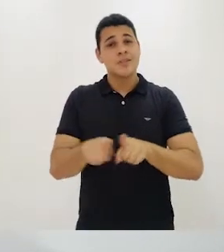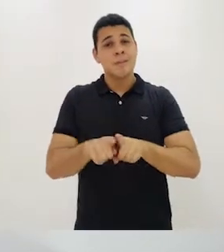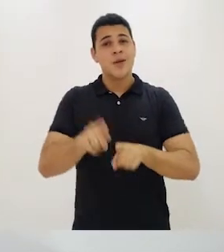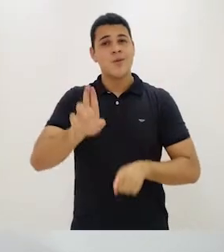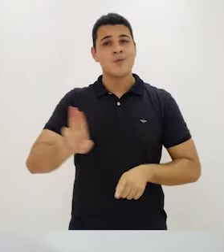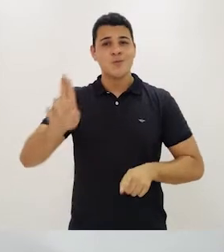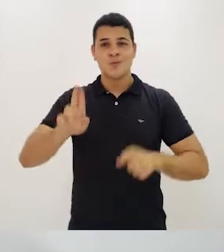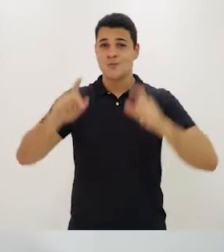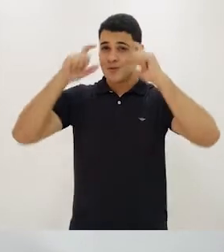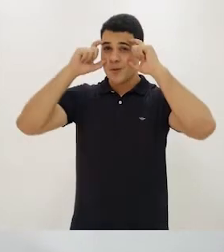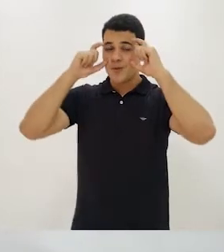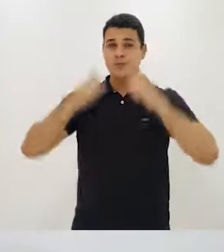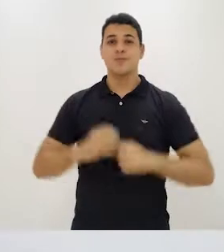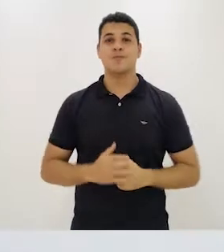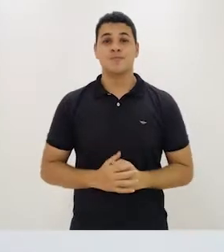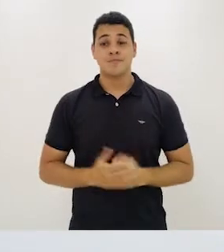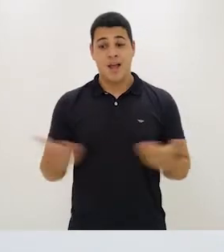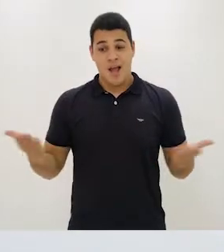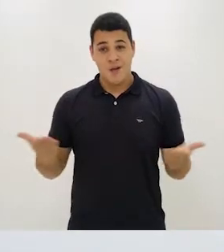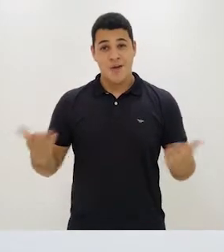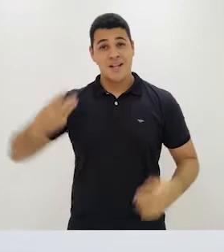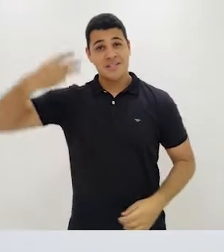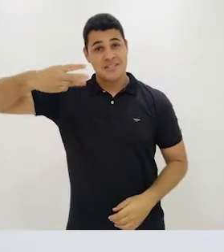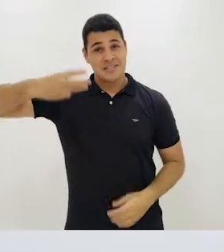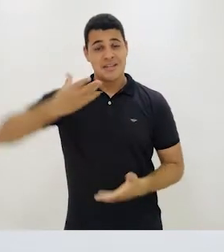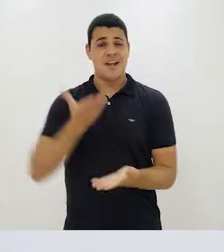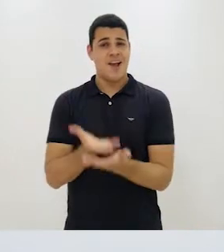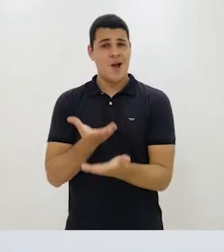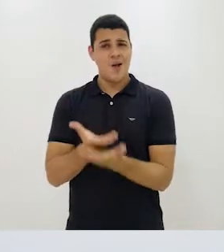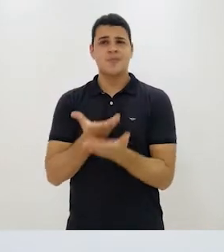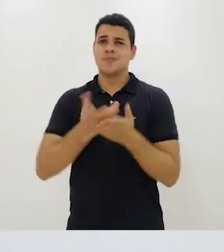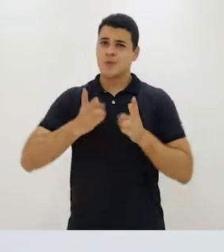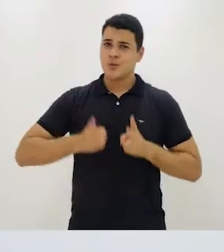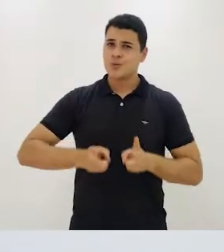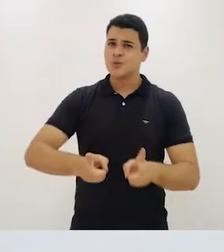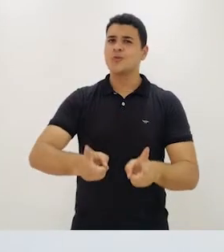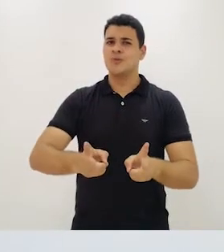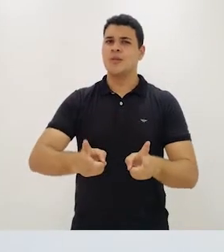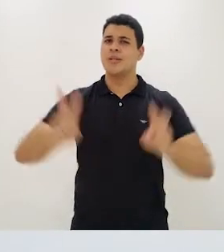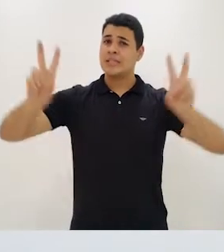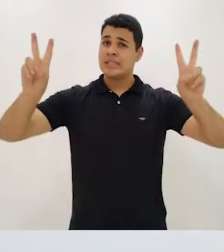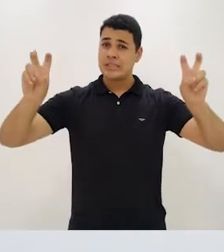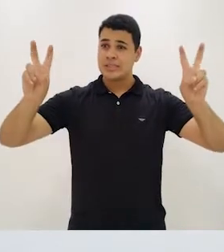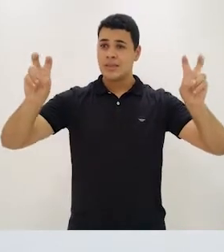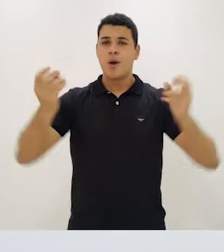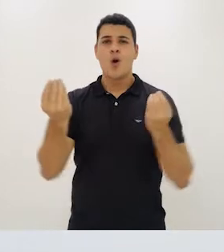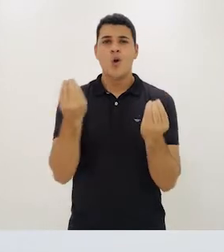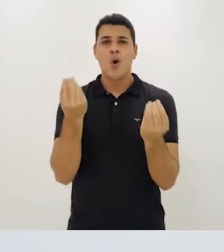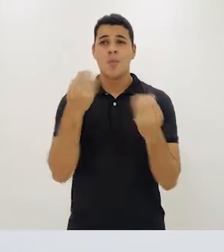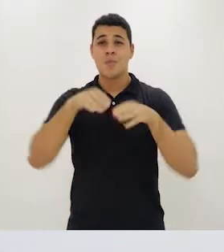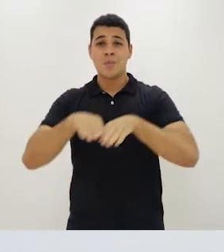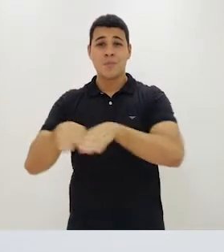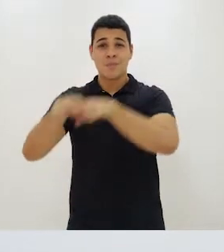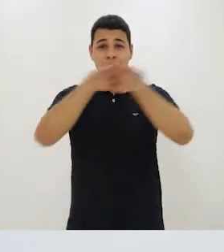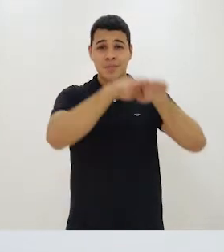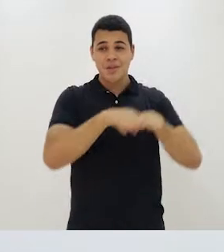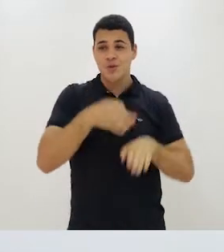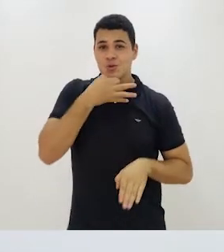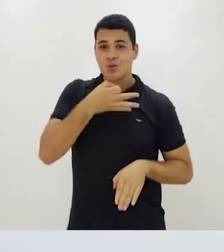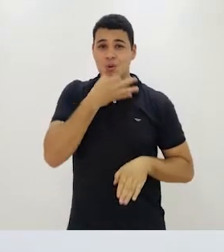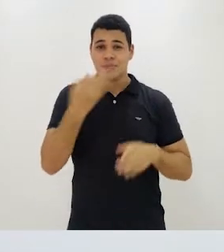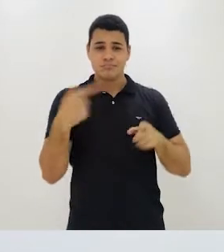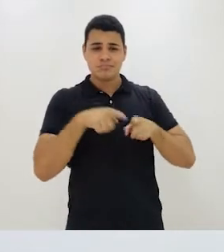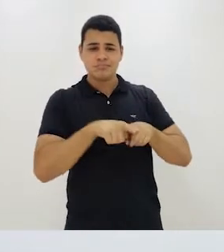e uso óculos. E nesse terceiro vídeo, continuarei falando sobre os padrões de acompanhamento.